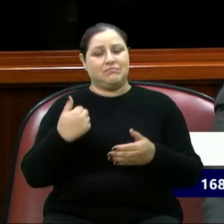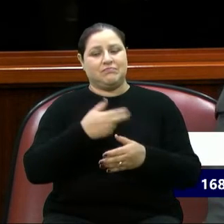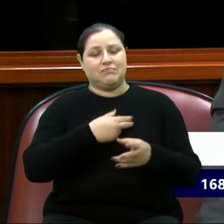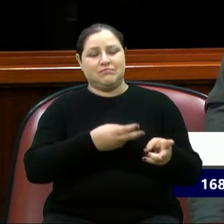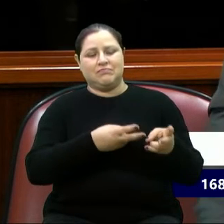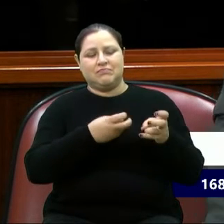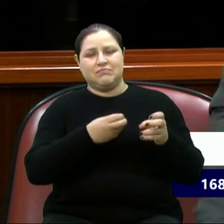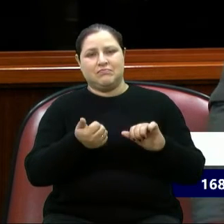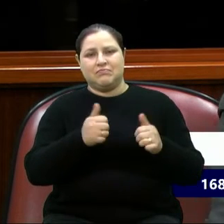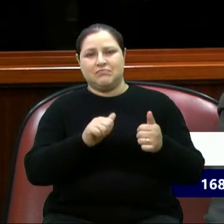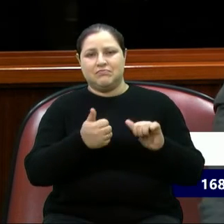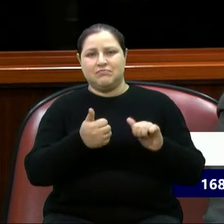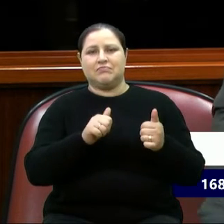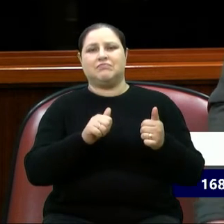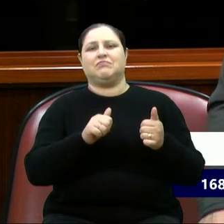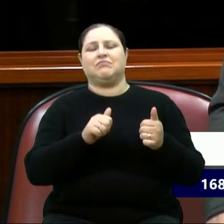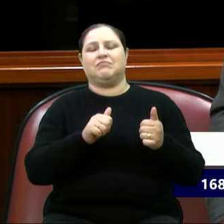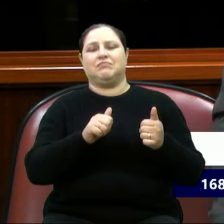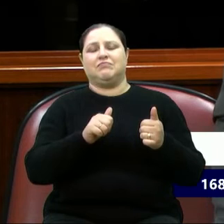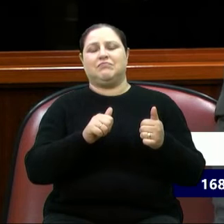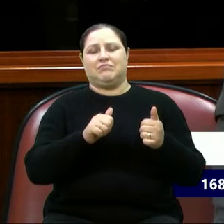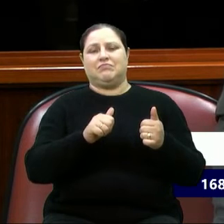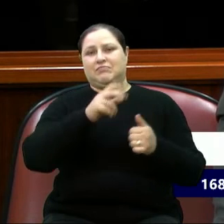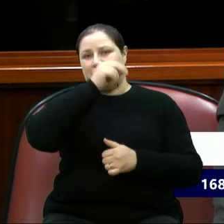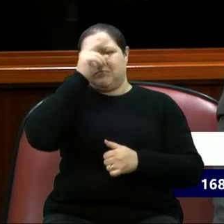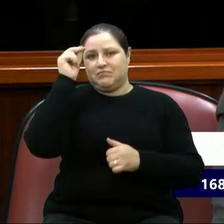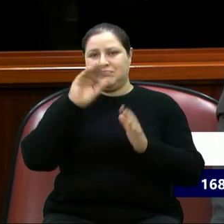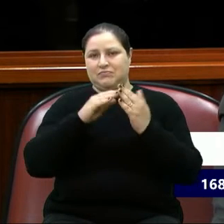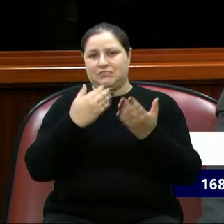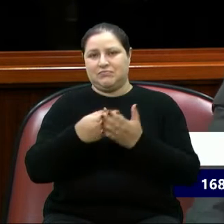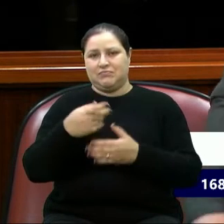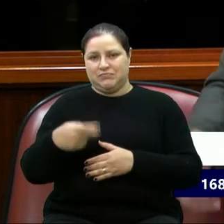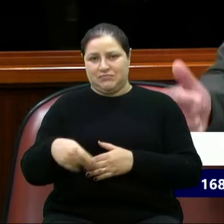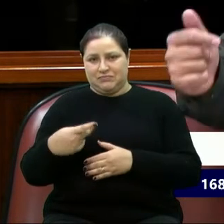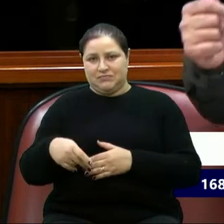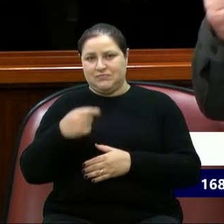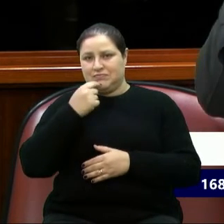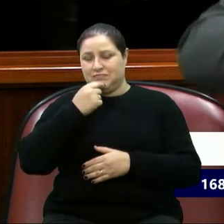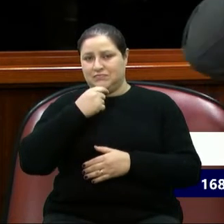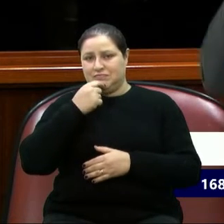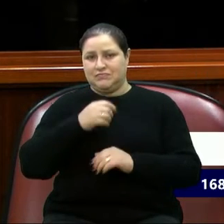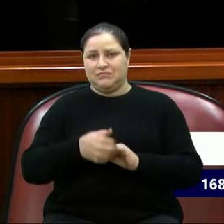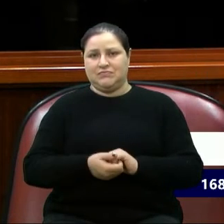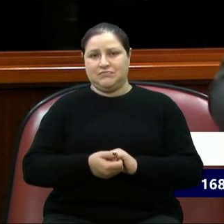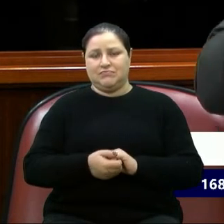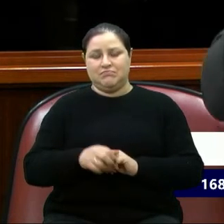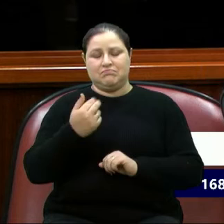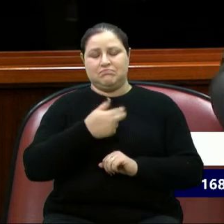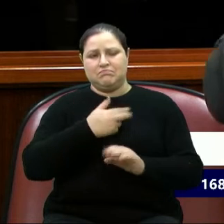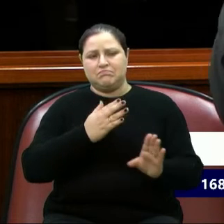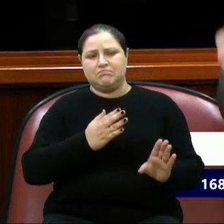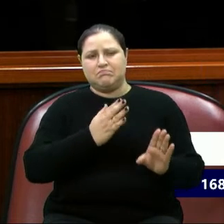qualidade da rede municipal de ensino de Caxias do Sul e nos deparamos com